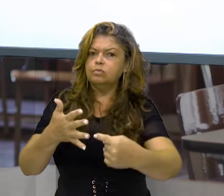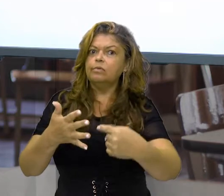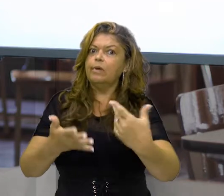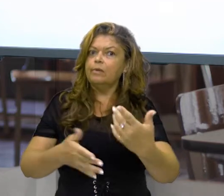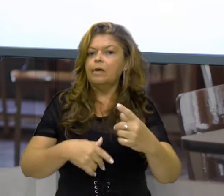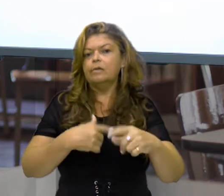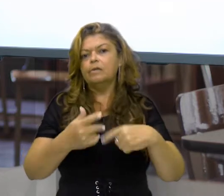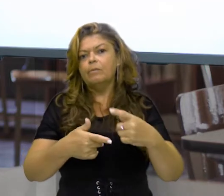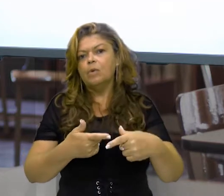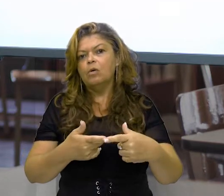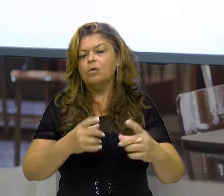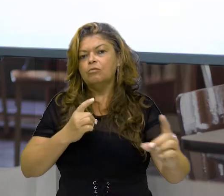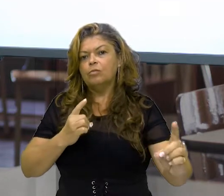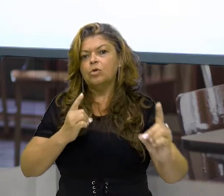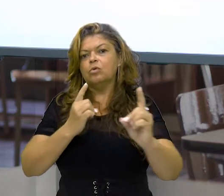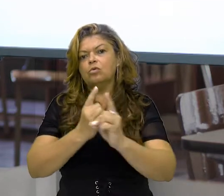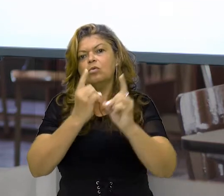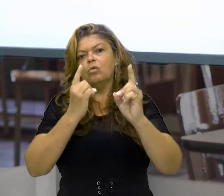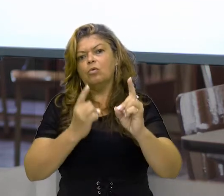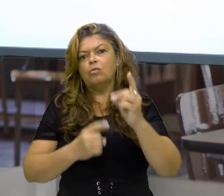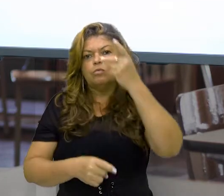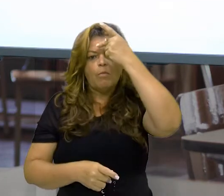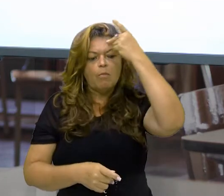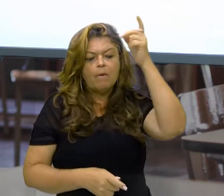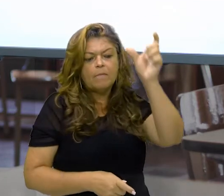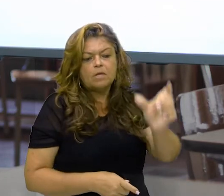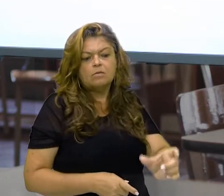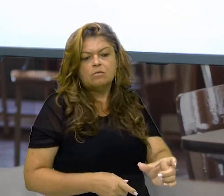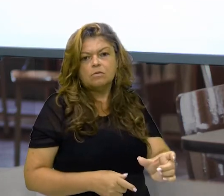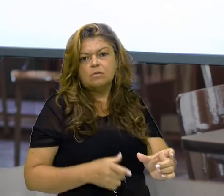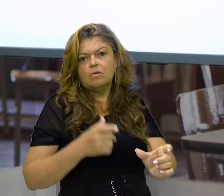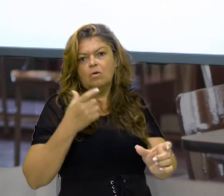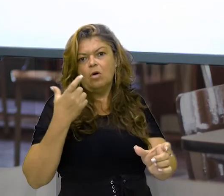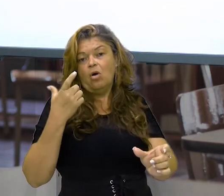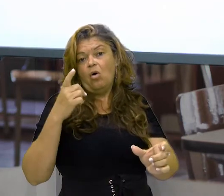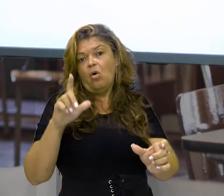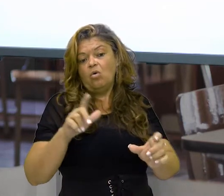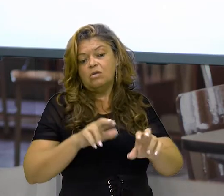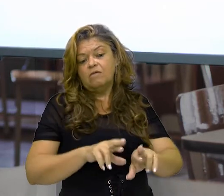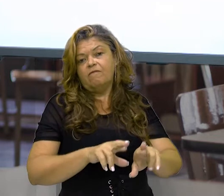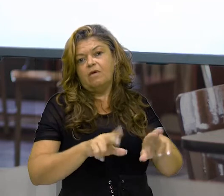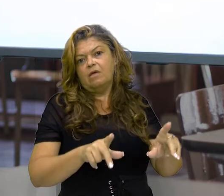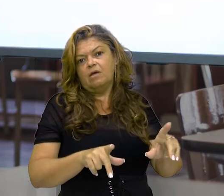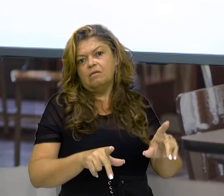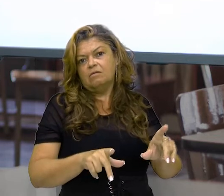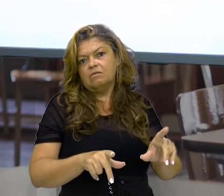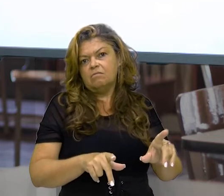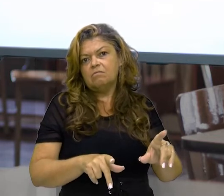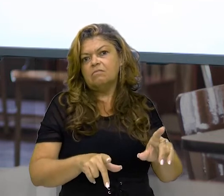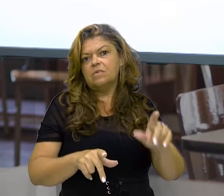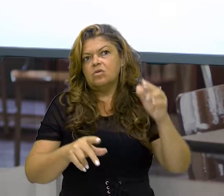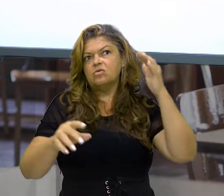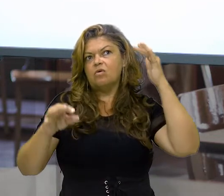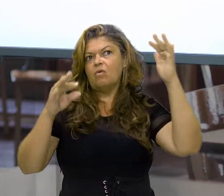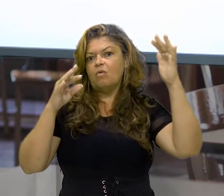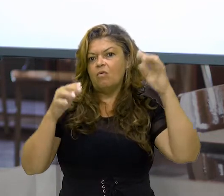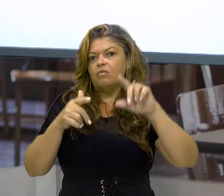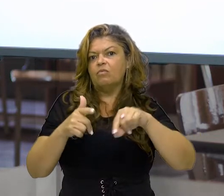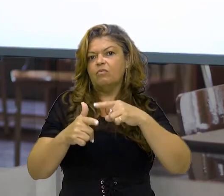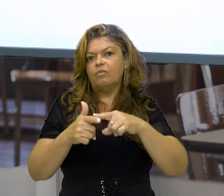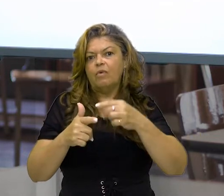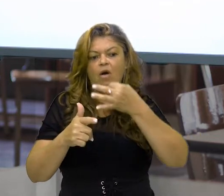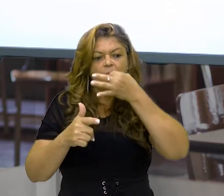outros valores, outros princípios, então, eu